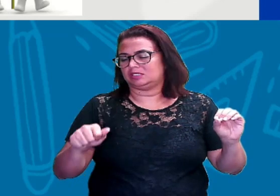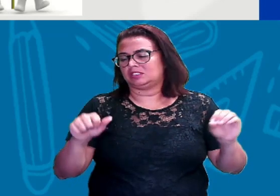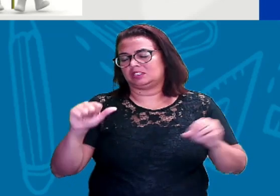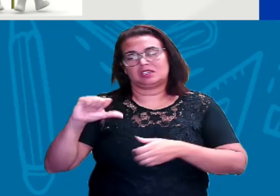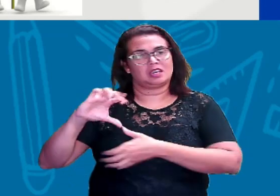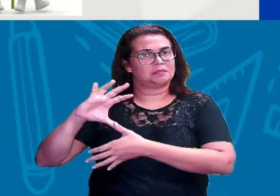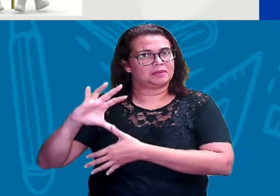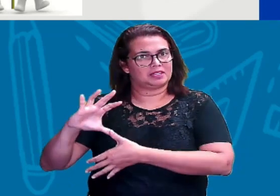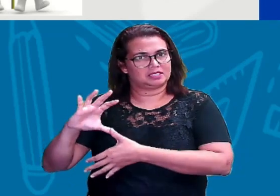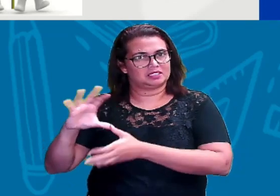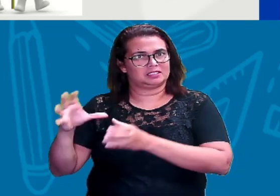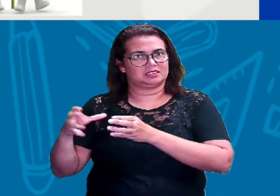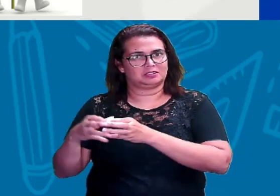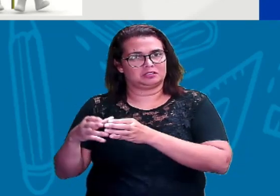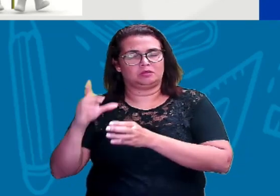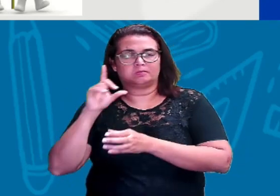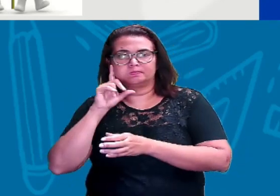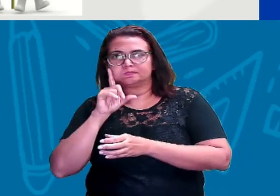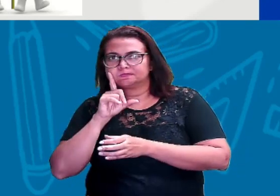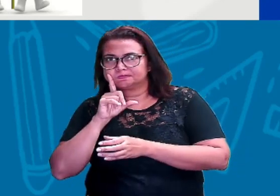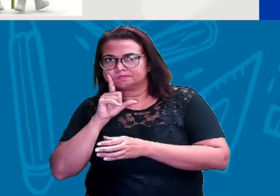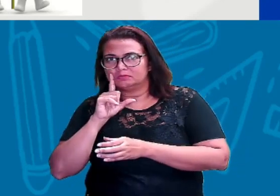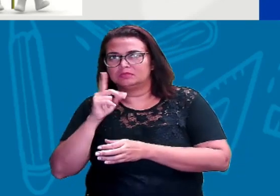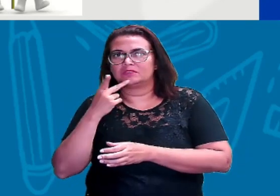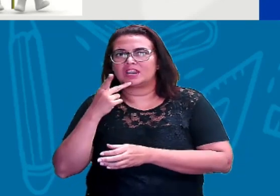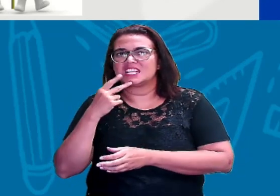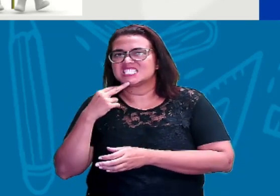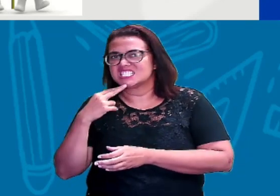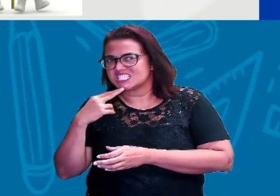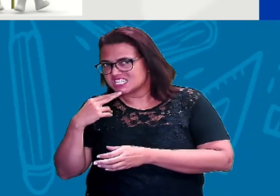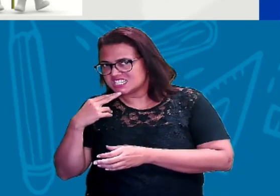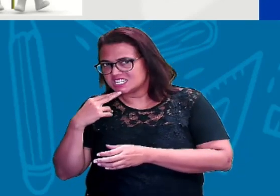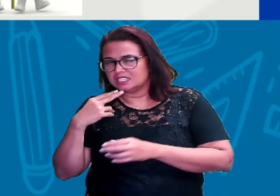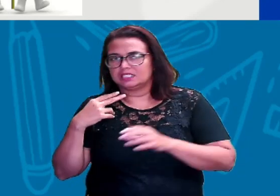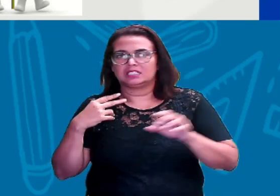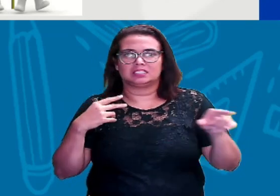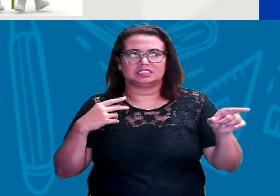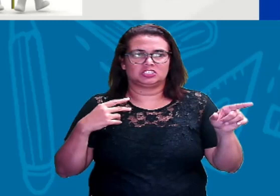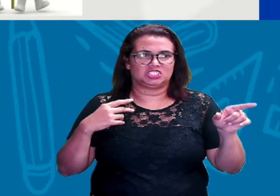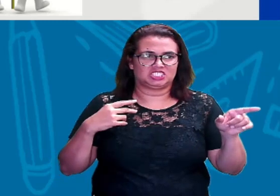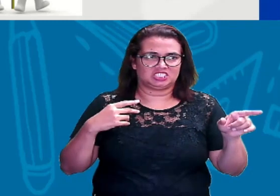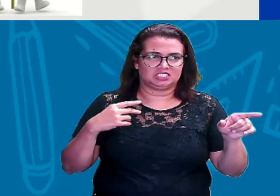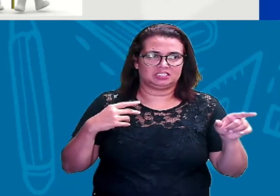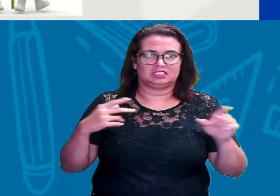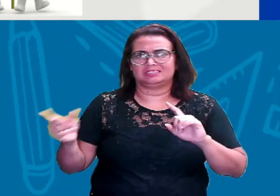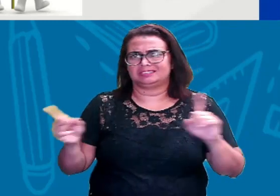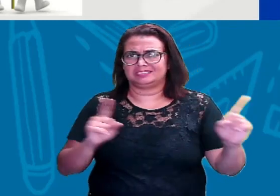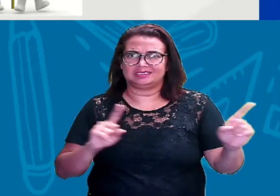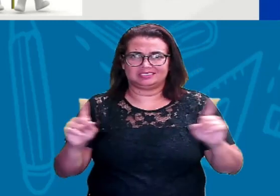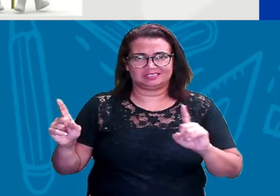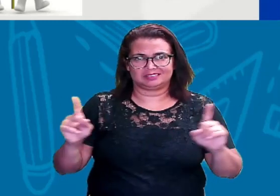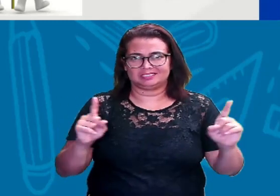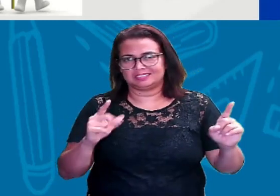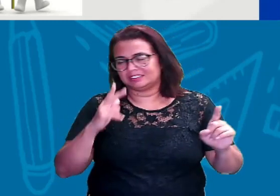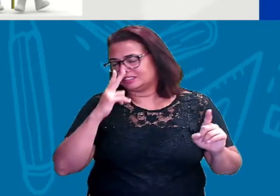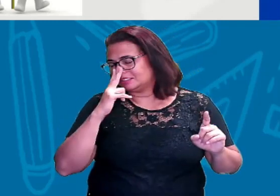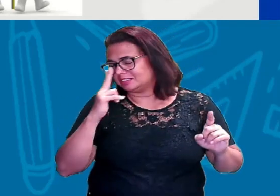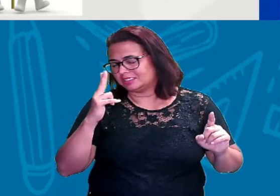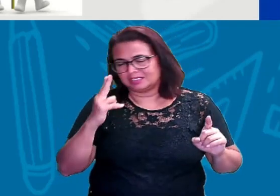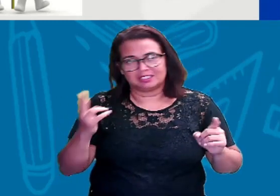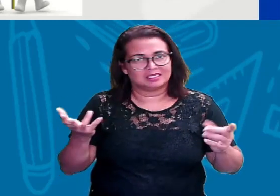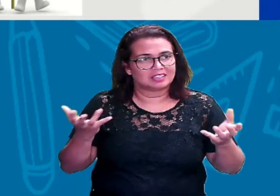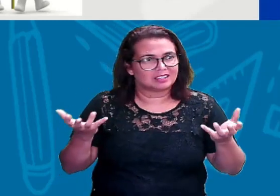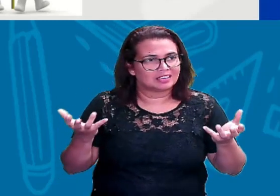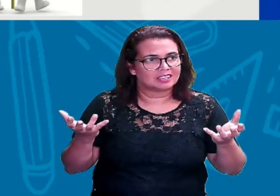ou seja, o pessoal que mora nos Estados Unidos é que fala ZI. E aí tem até um impasse que eles ficam até querendo banir essa